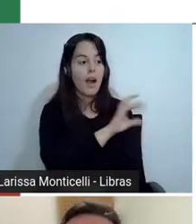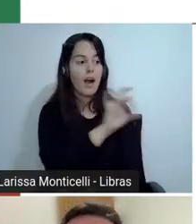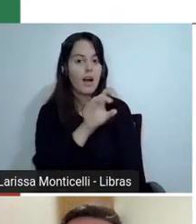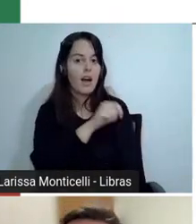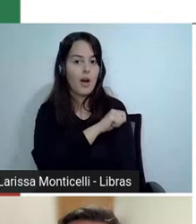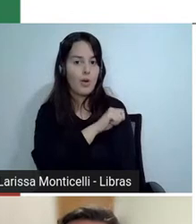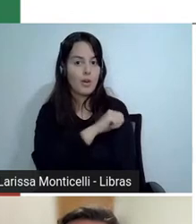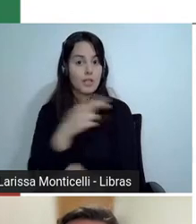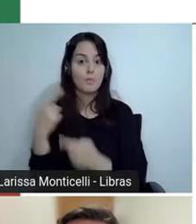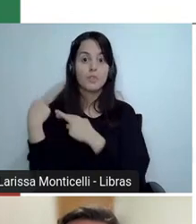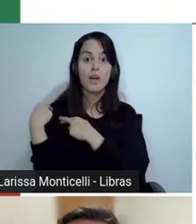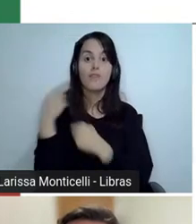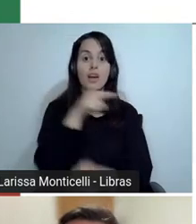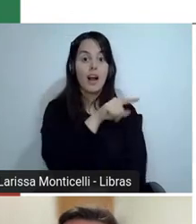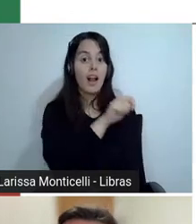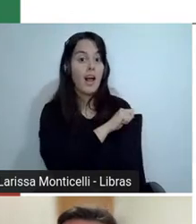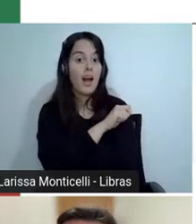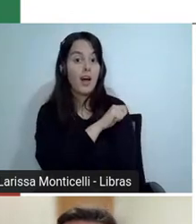né,